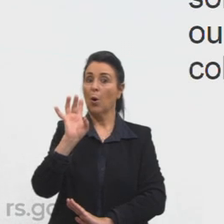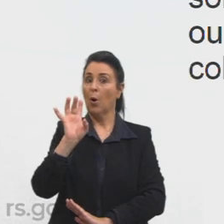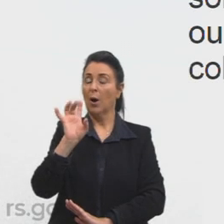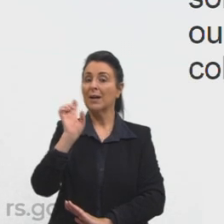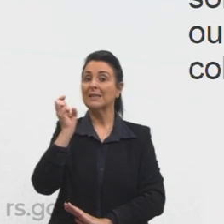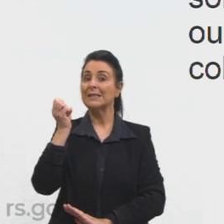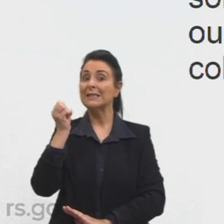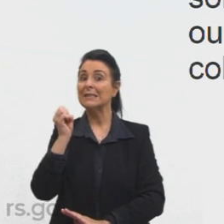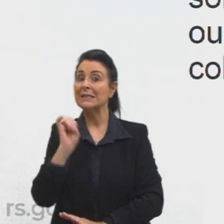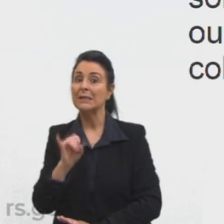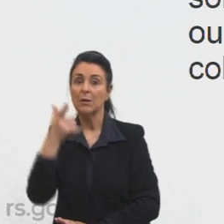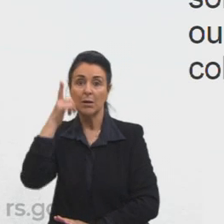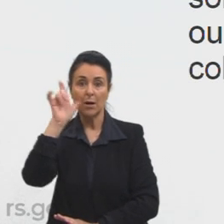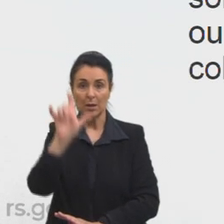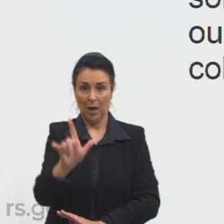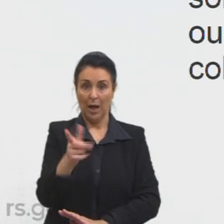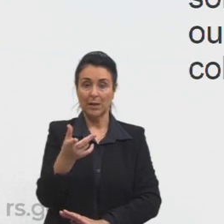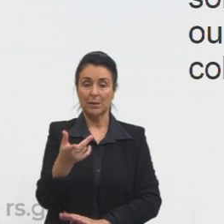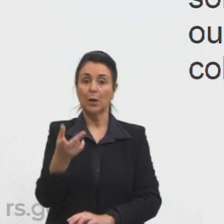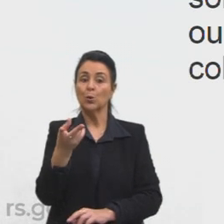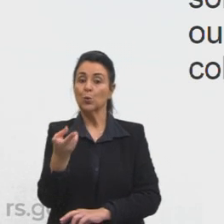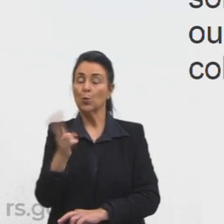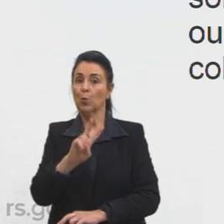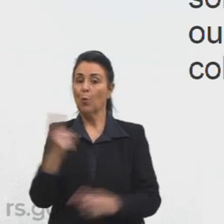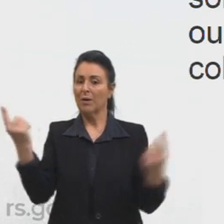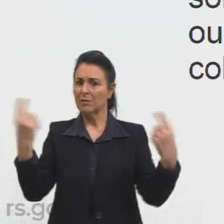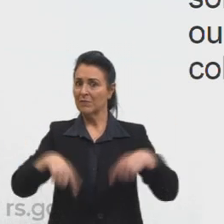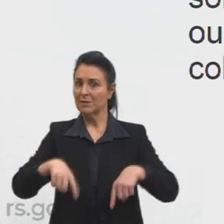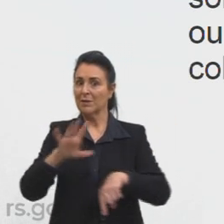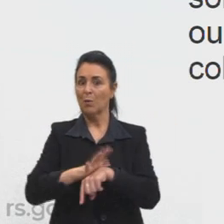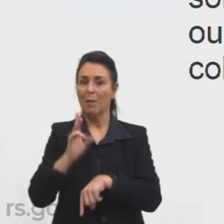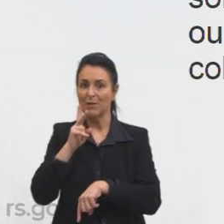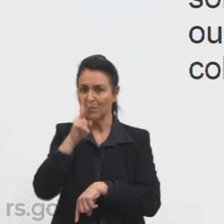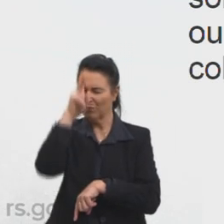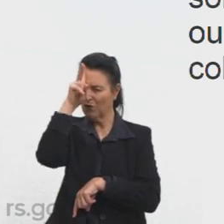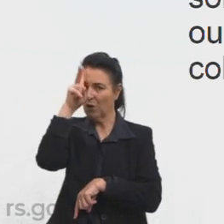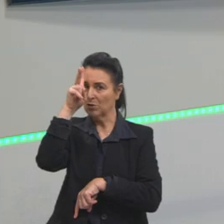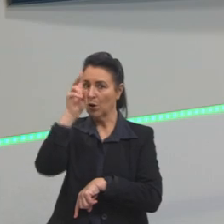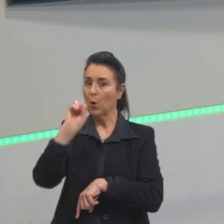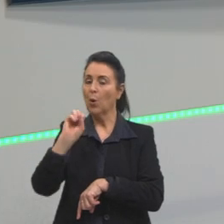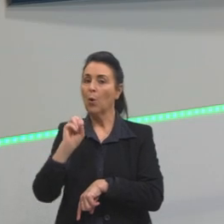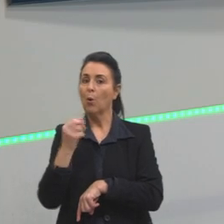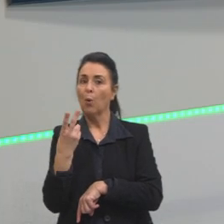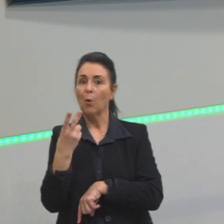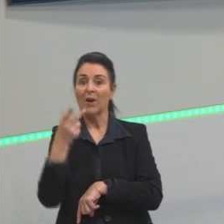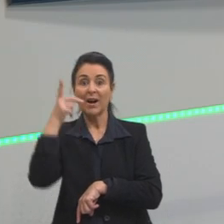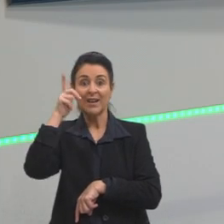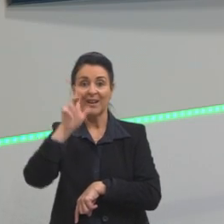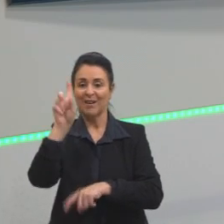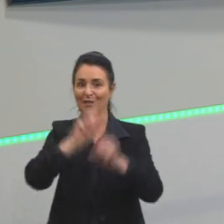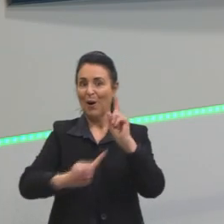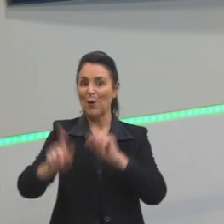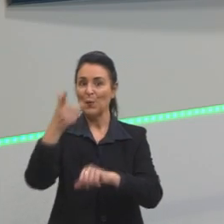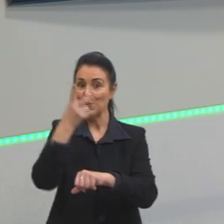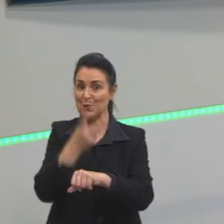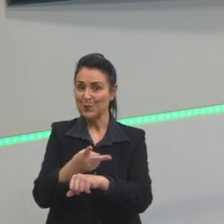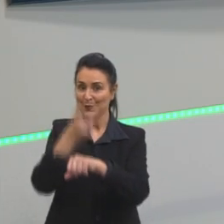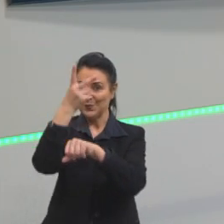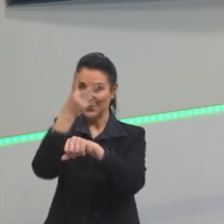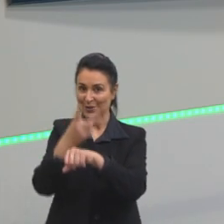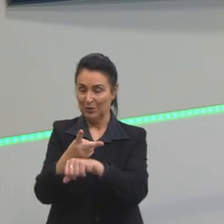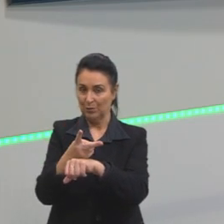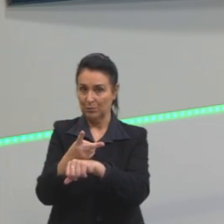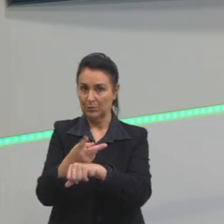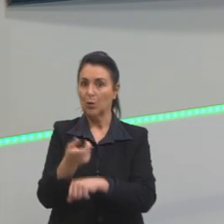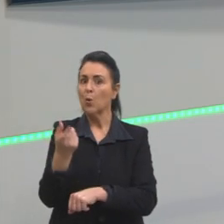vitória contra adversários mais fortes ou na conquista de algum título esse